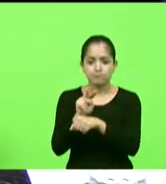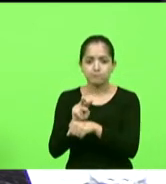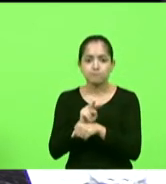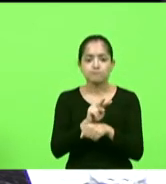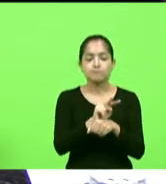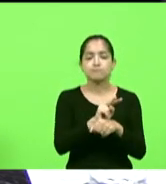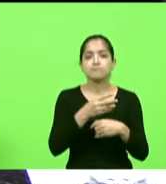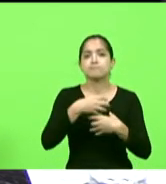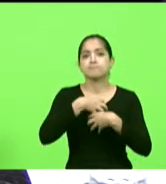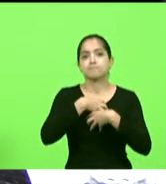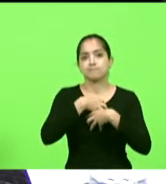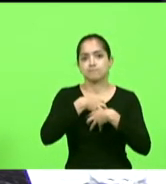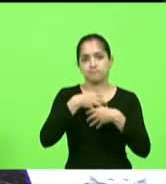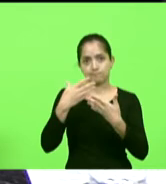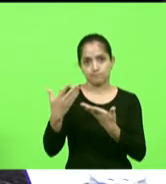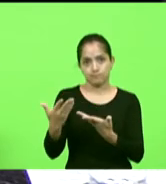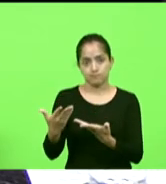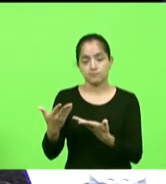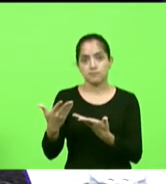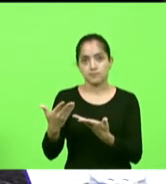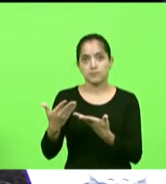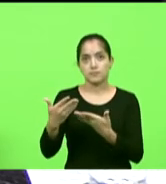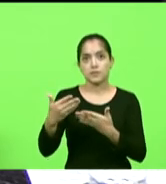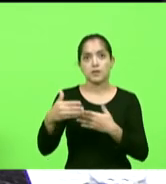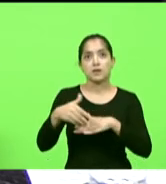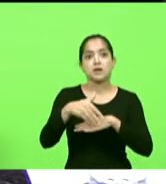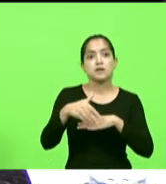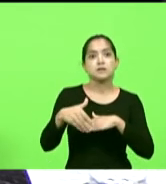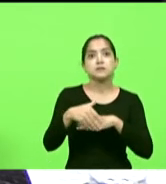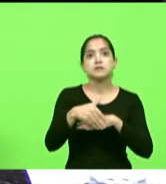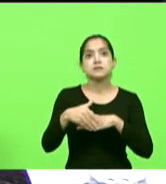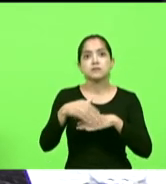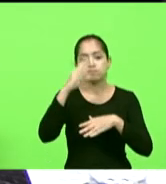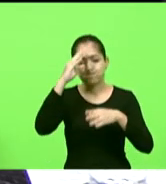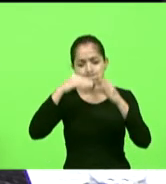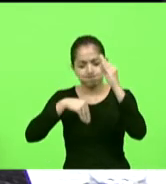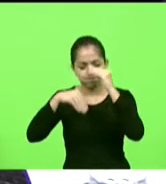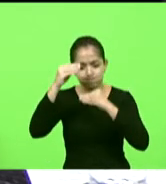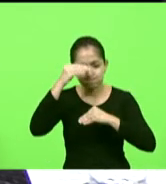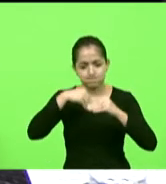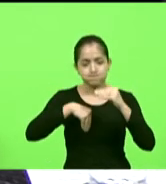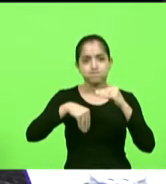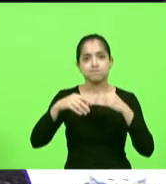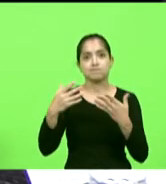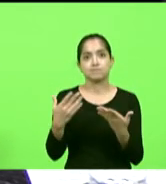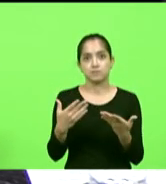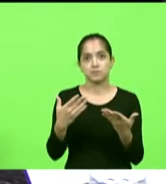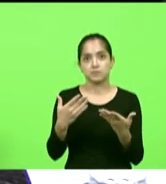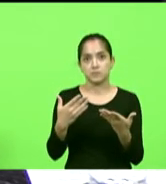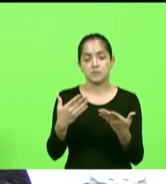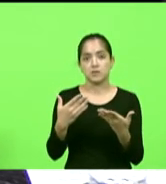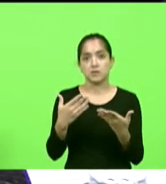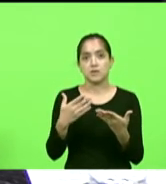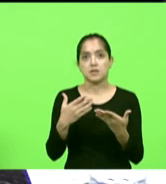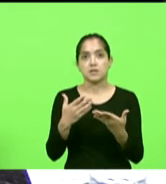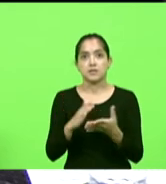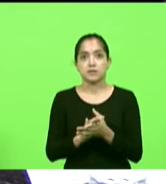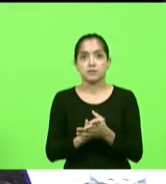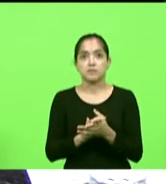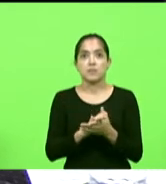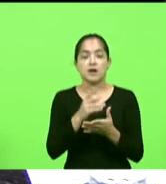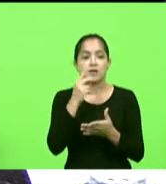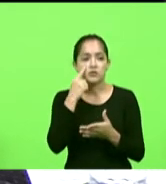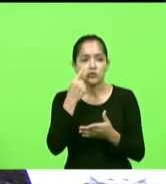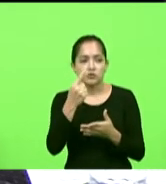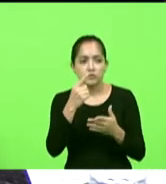rua ali como que tem aquela sensação de depressão quando mesmo que não seja uma denominação que nós seguimos a gente vê uma